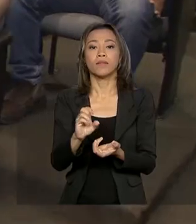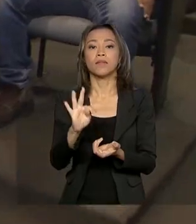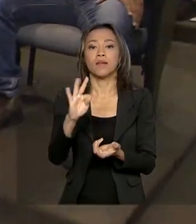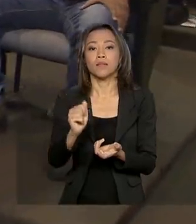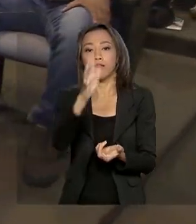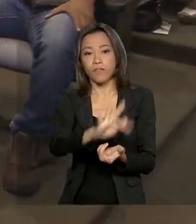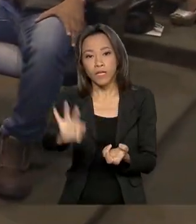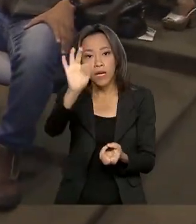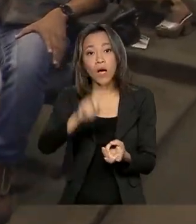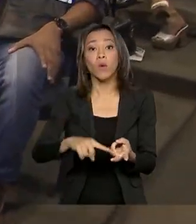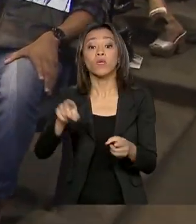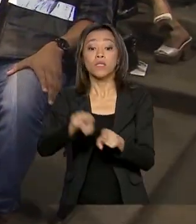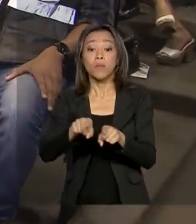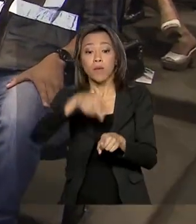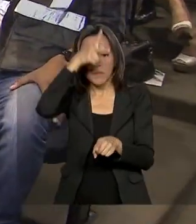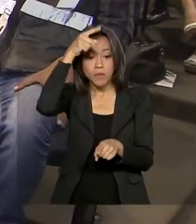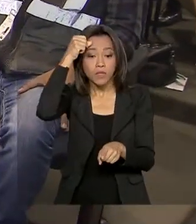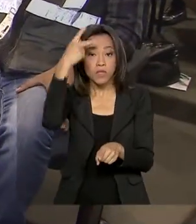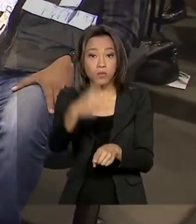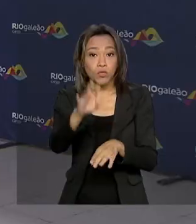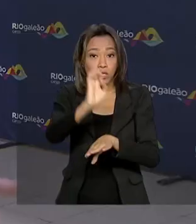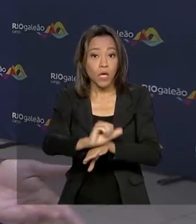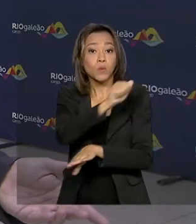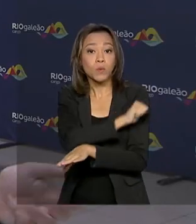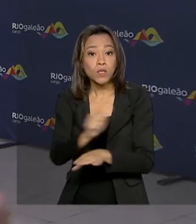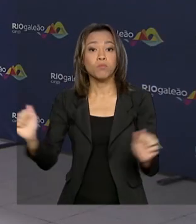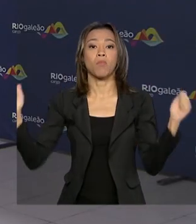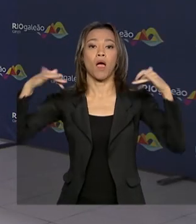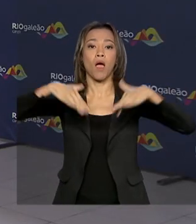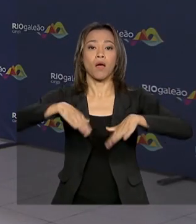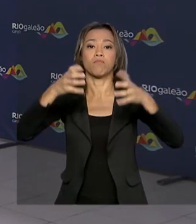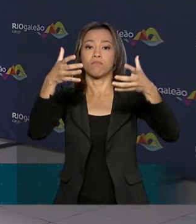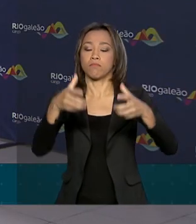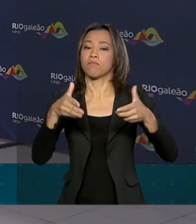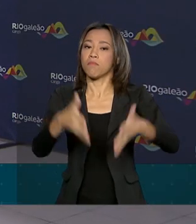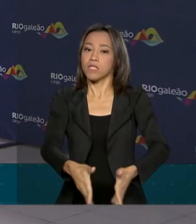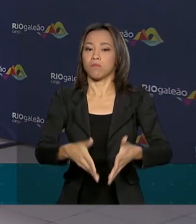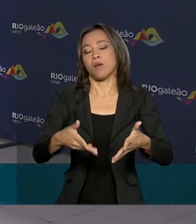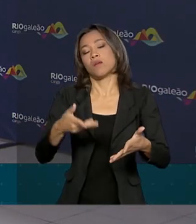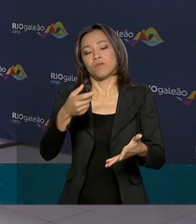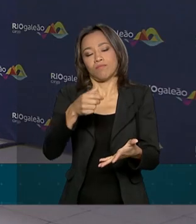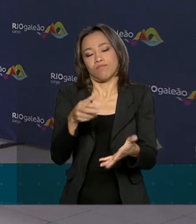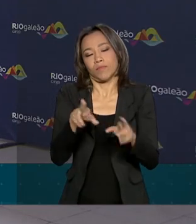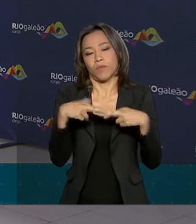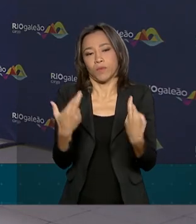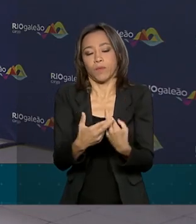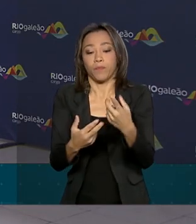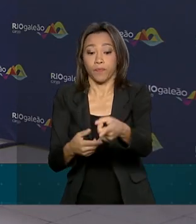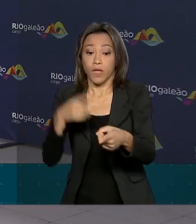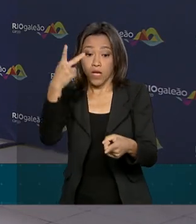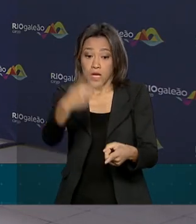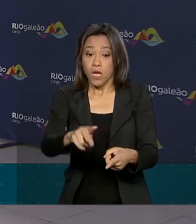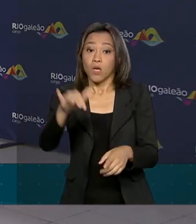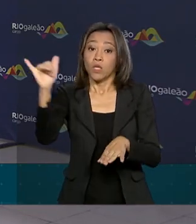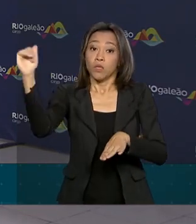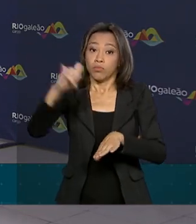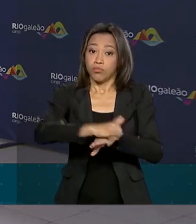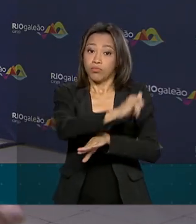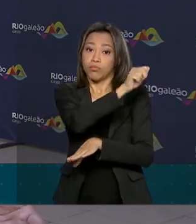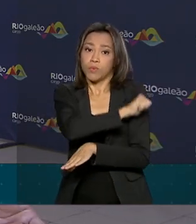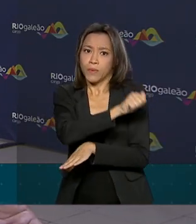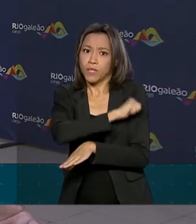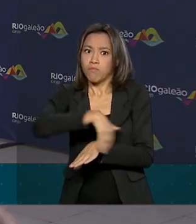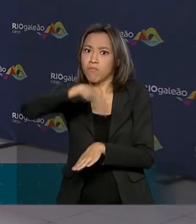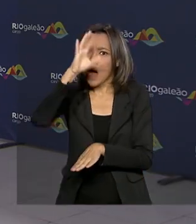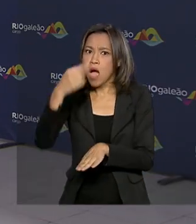Município do Rio também participaram da reunião. O Aeroporto do Galeão é o segundo terminal do Brasil que mais recebe passageiros chineses.